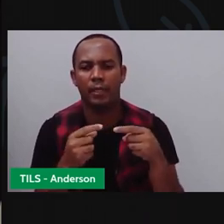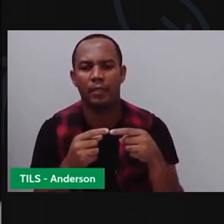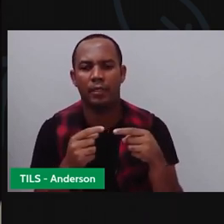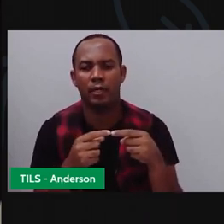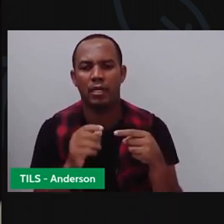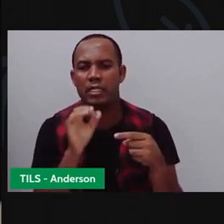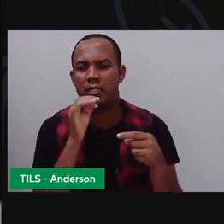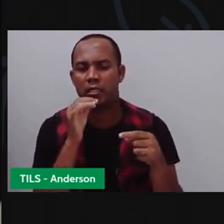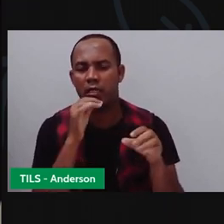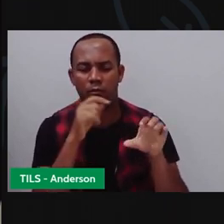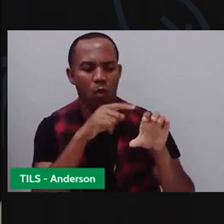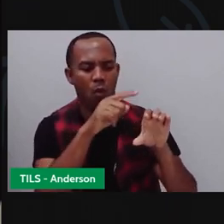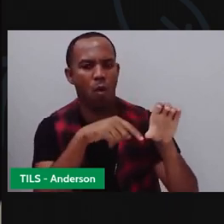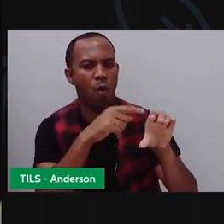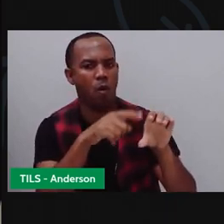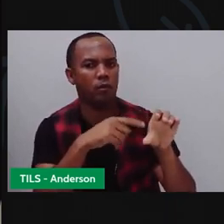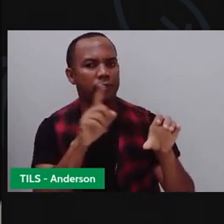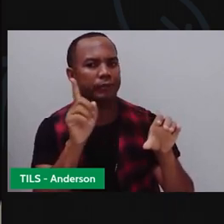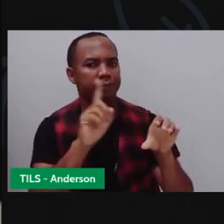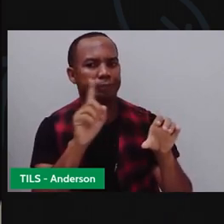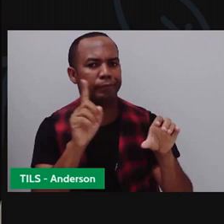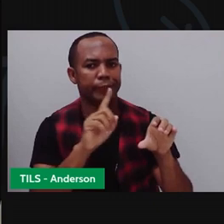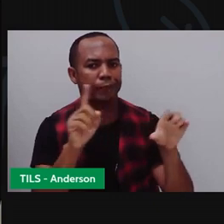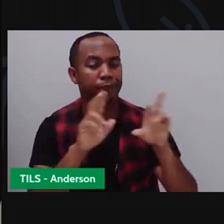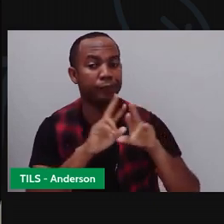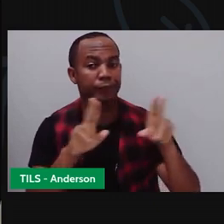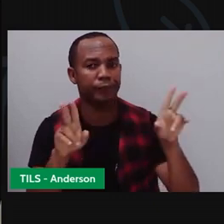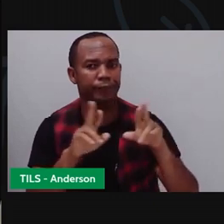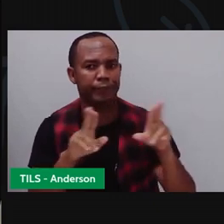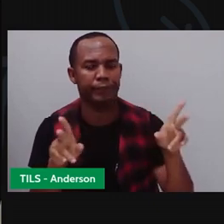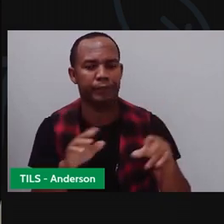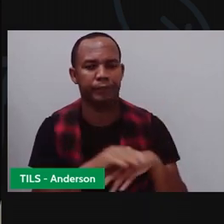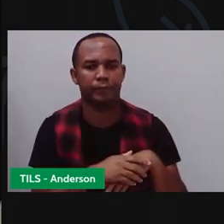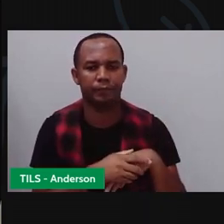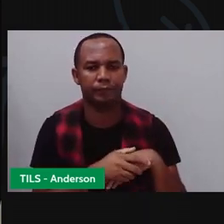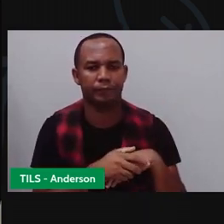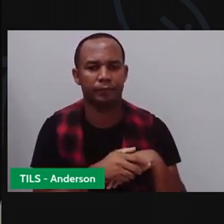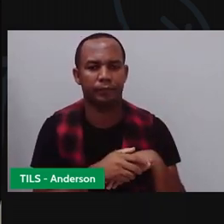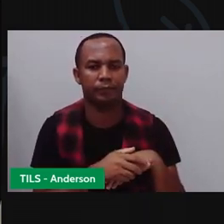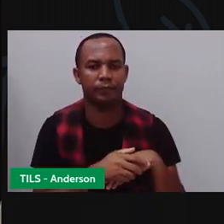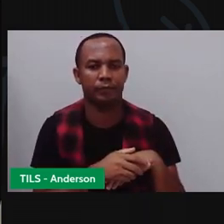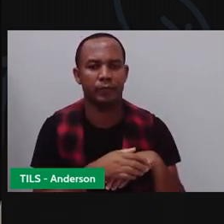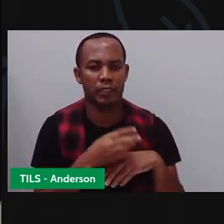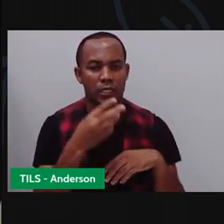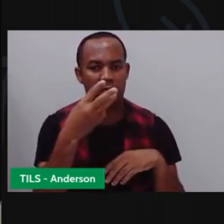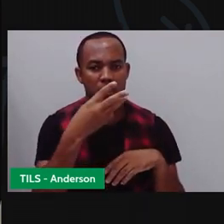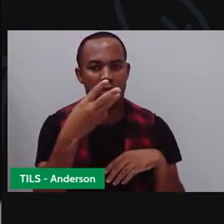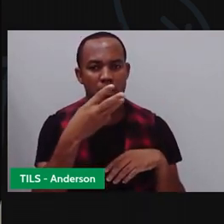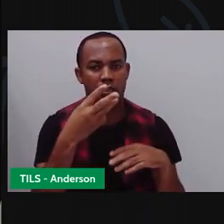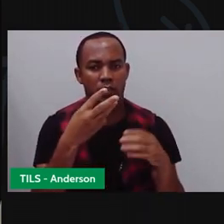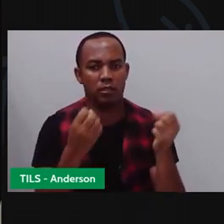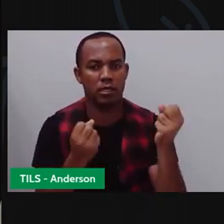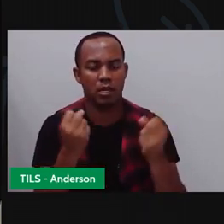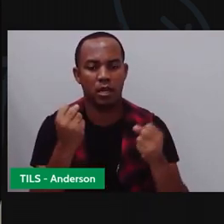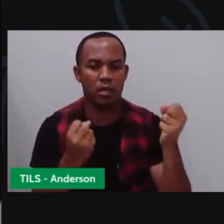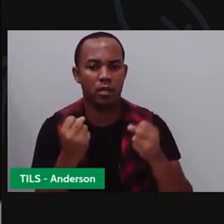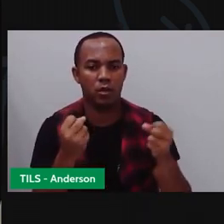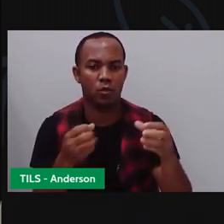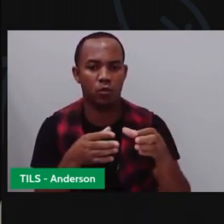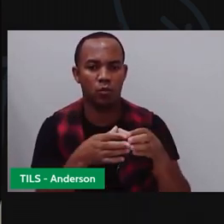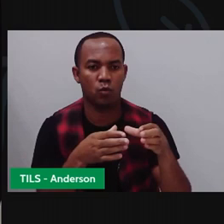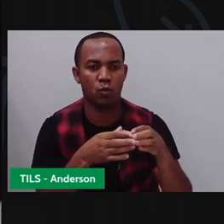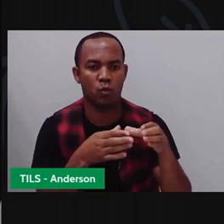rodas, né? Carros, a está falando, ó, do automóvel. Então, vamos lá. São três carrinhos em dois grupos, certo?